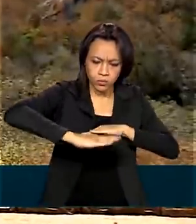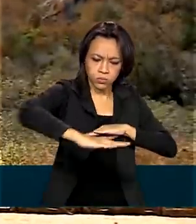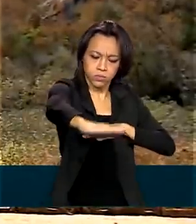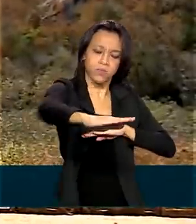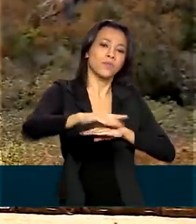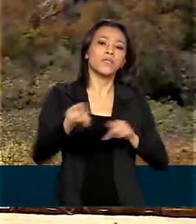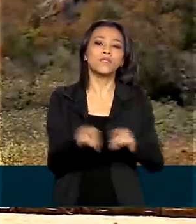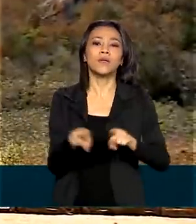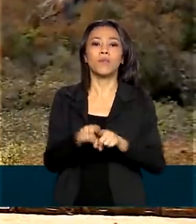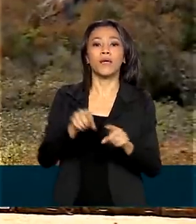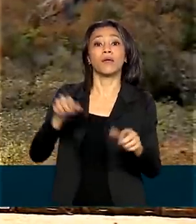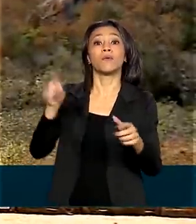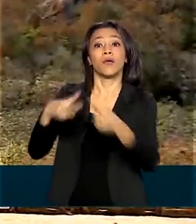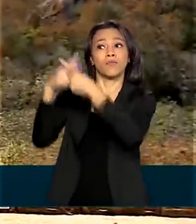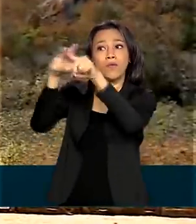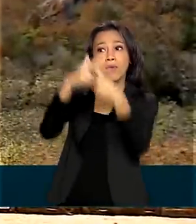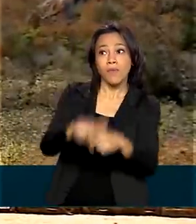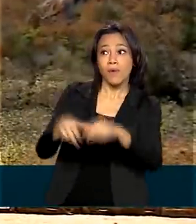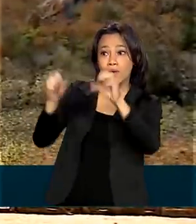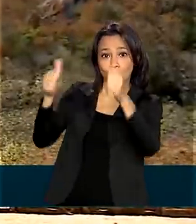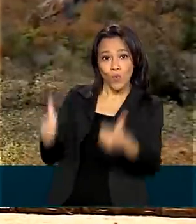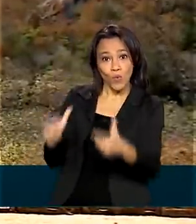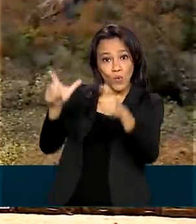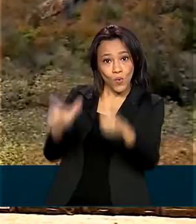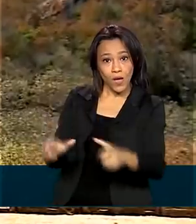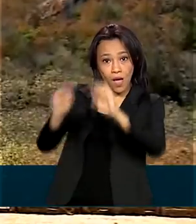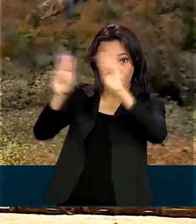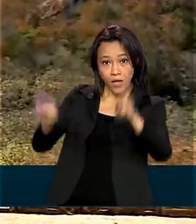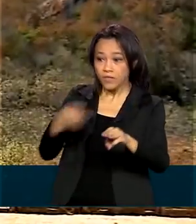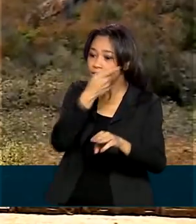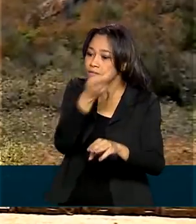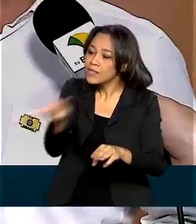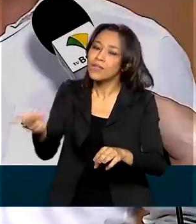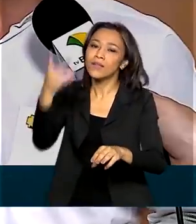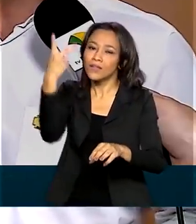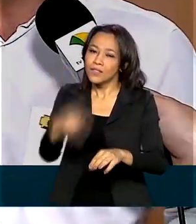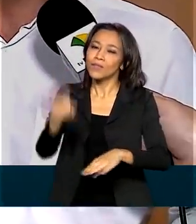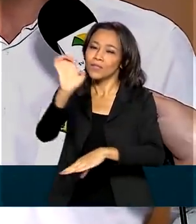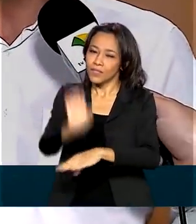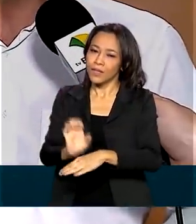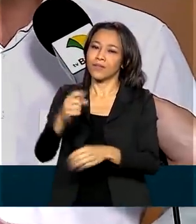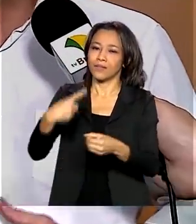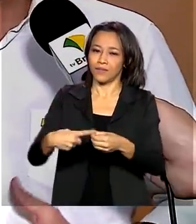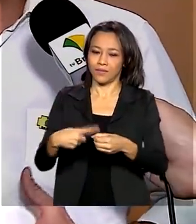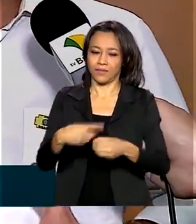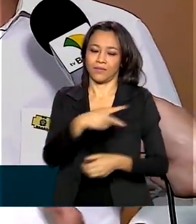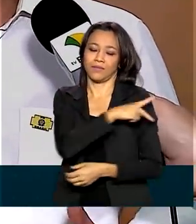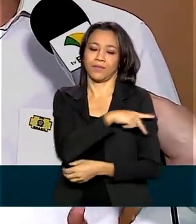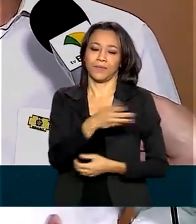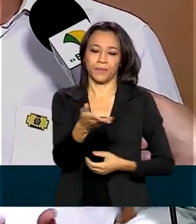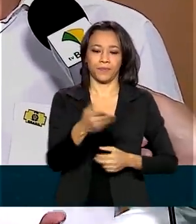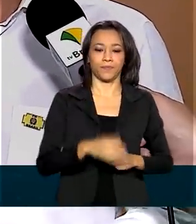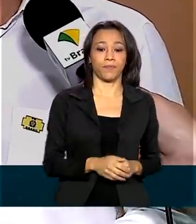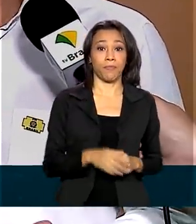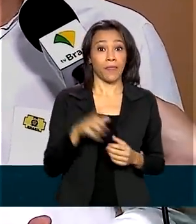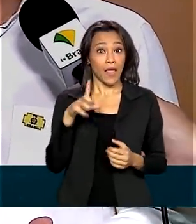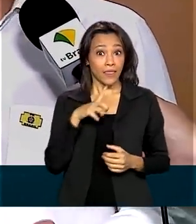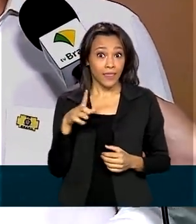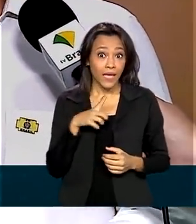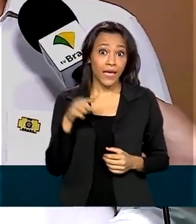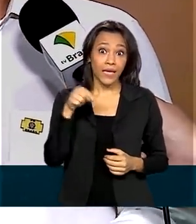também na reforma do Centro de Visitantes em São Raimundo Nonato, no Piauí. Ela abriga um dos maiores parques